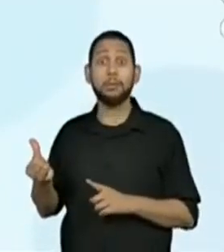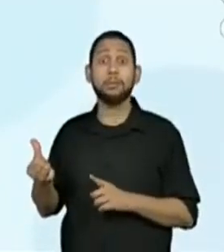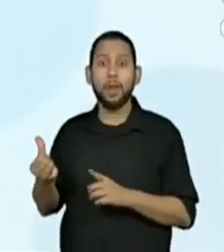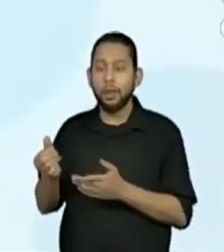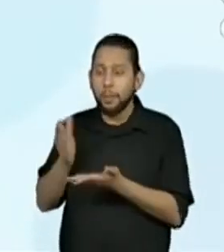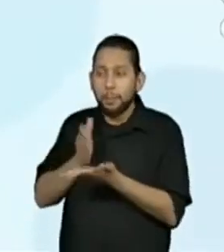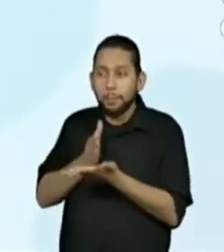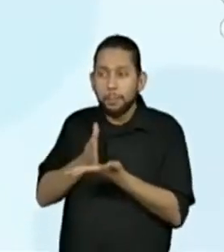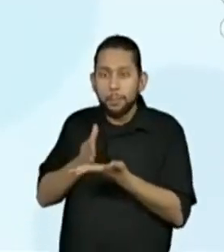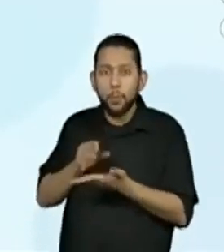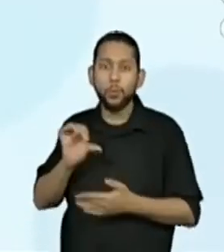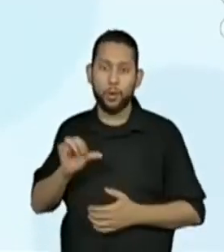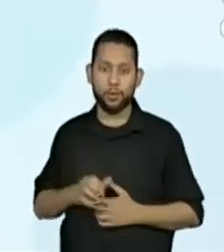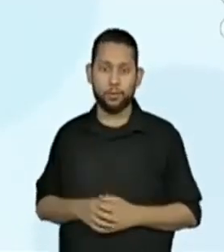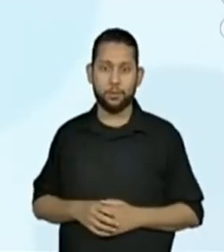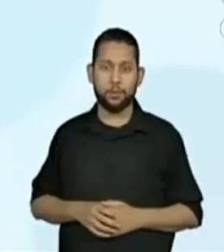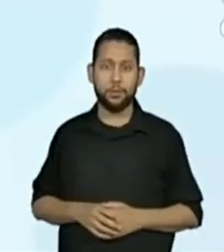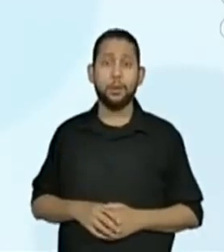E o menor,